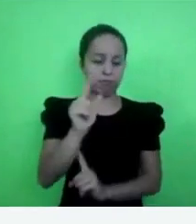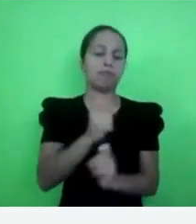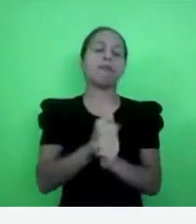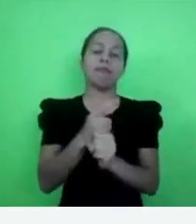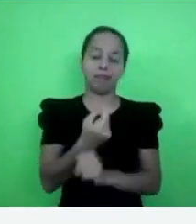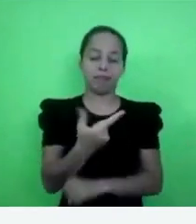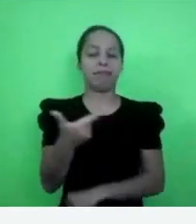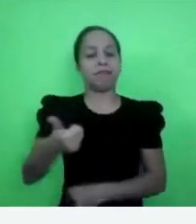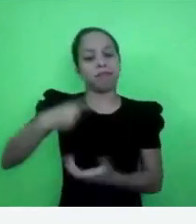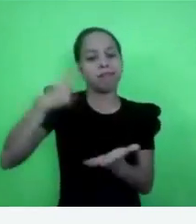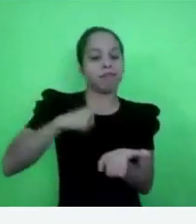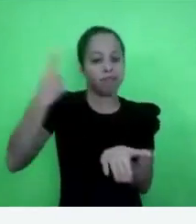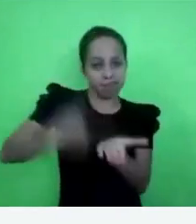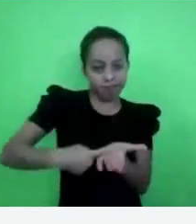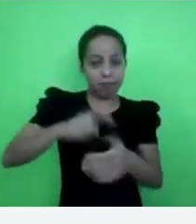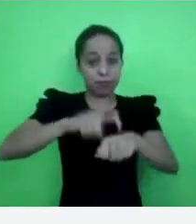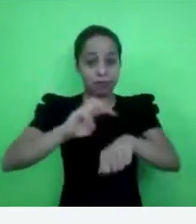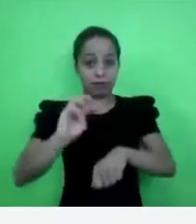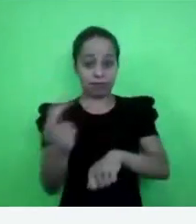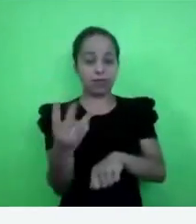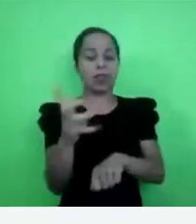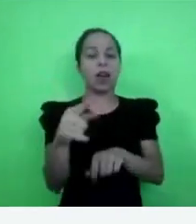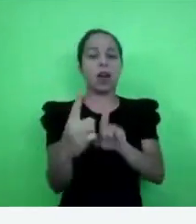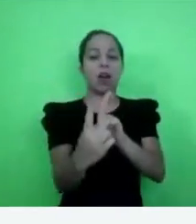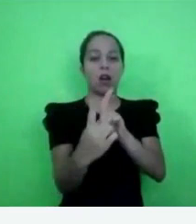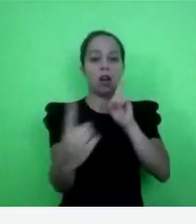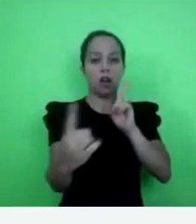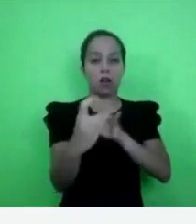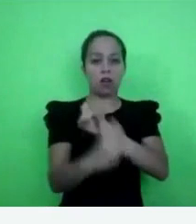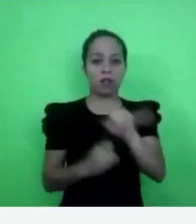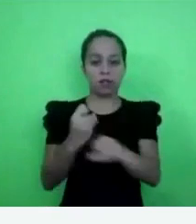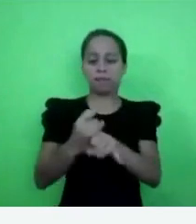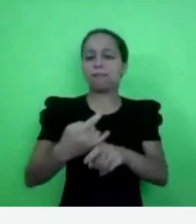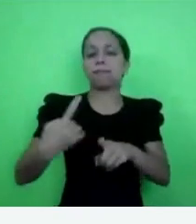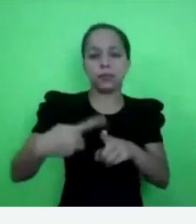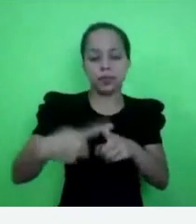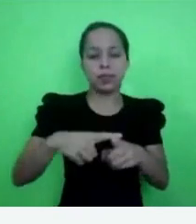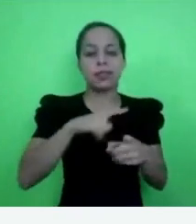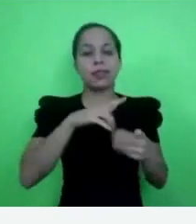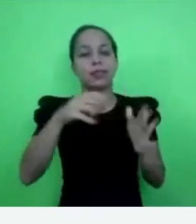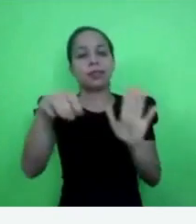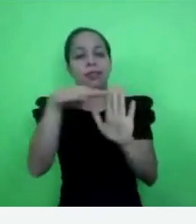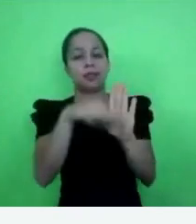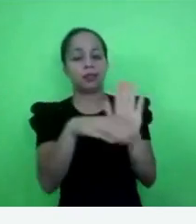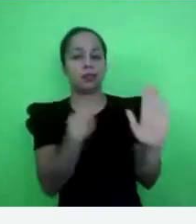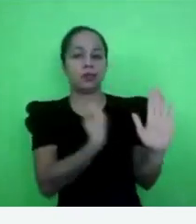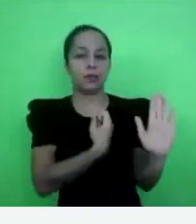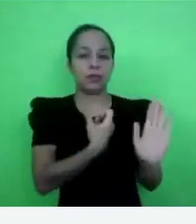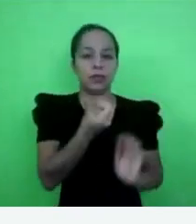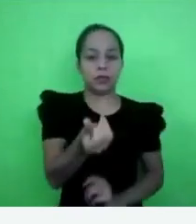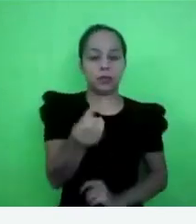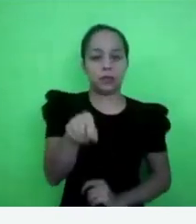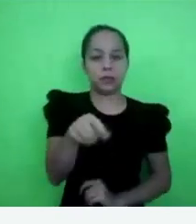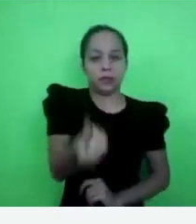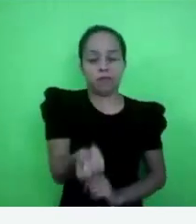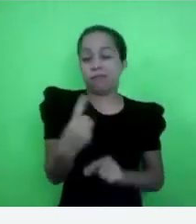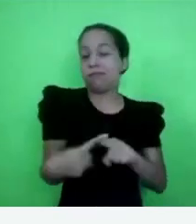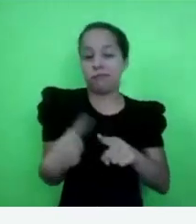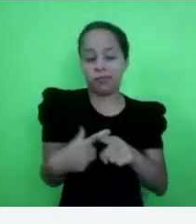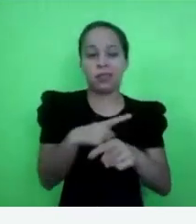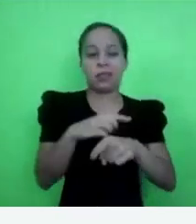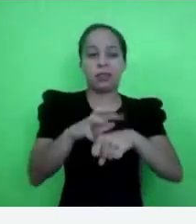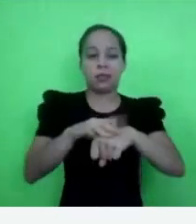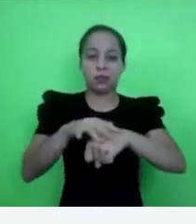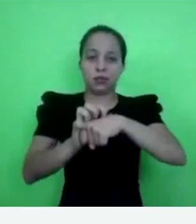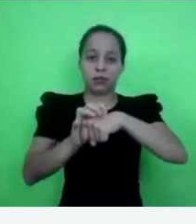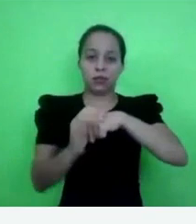2021, às 15h e de forma remota. Conforme o item 6.6 do edital, em virtude da